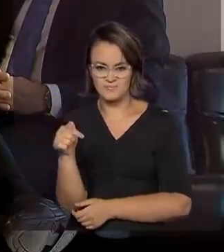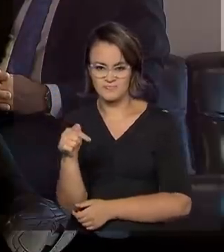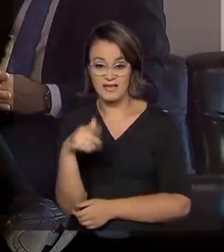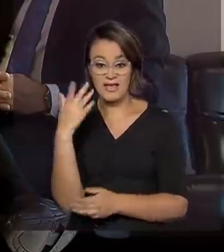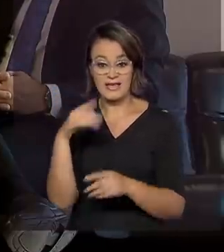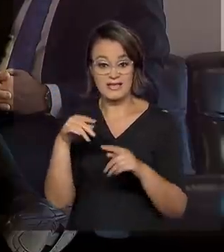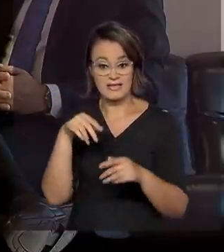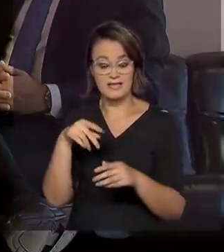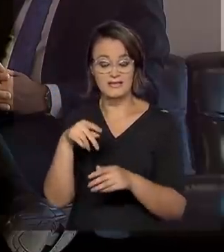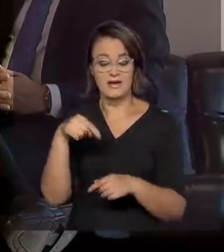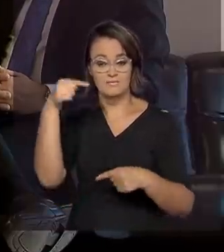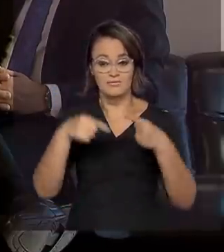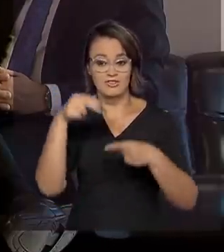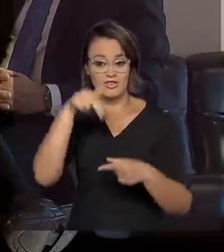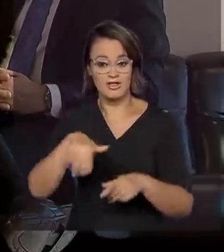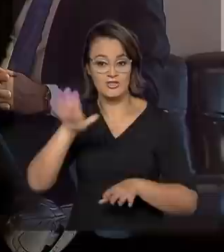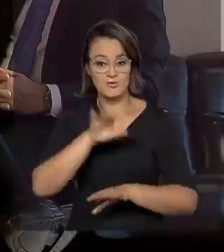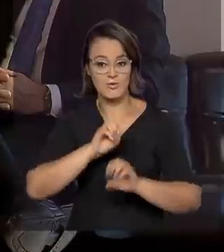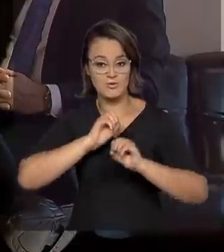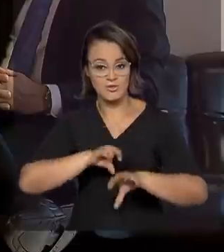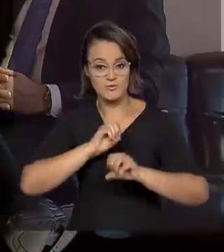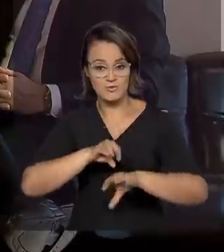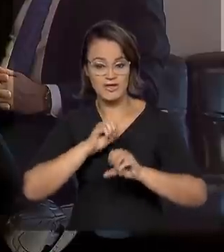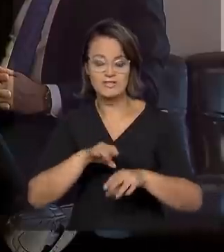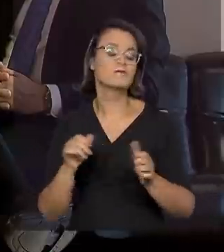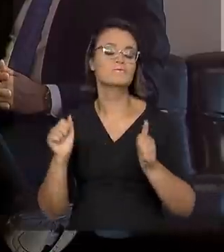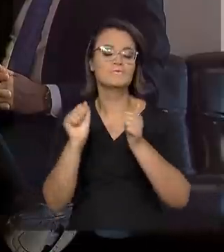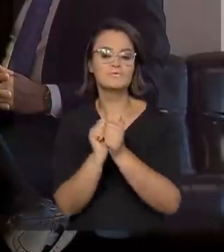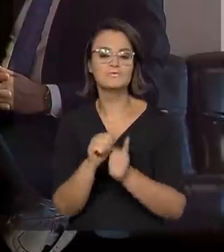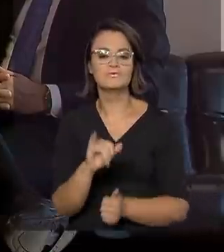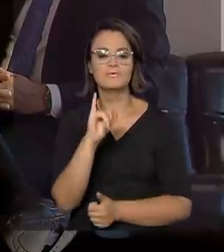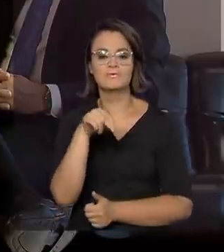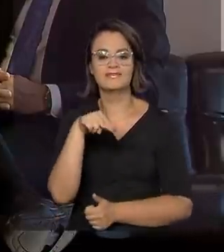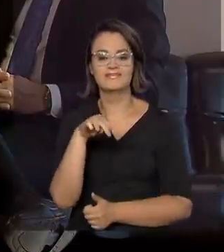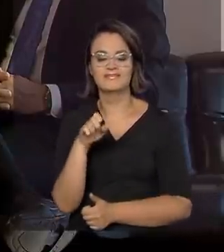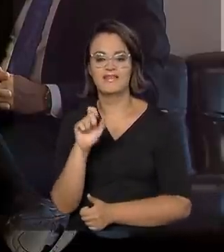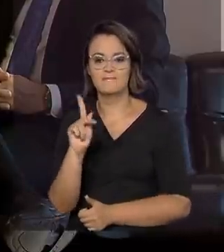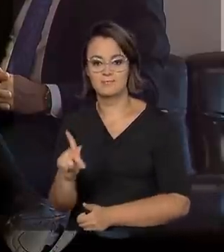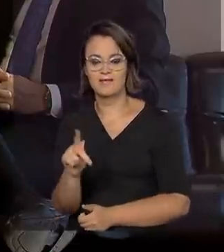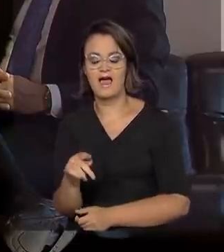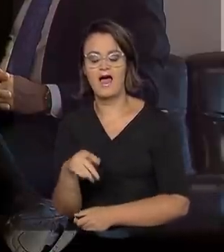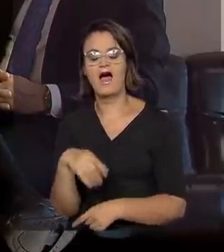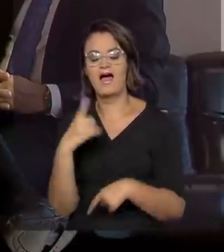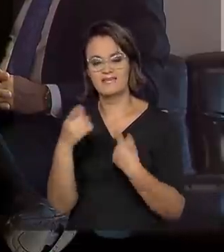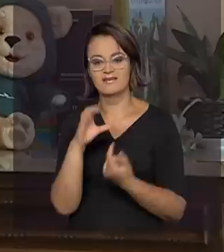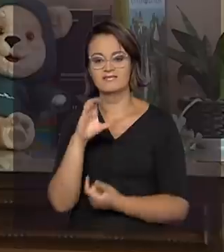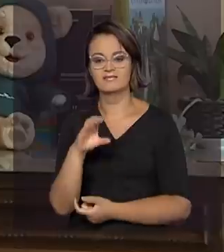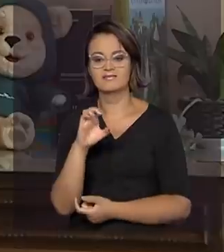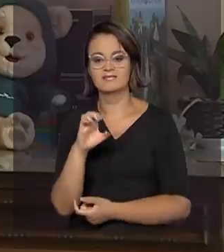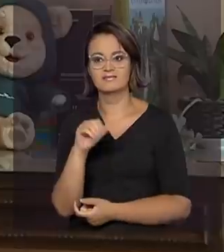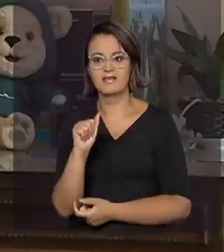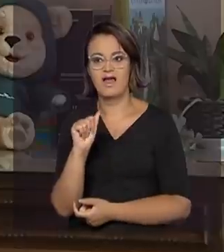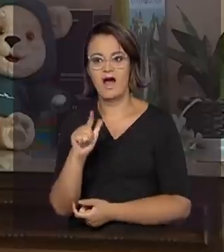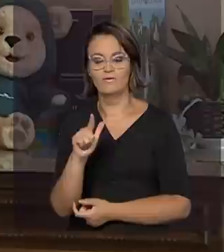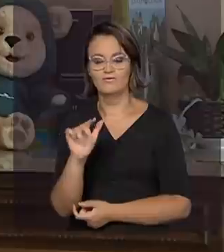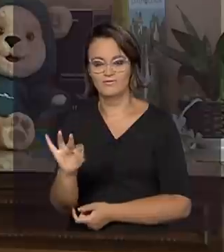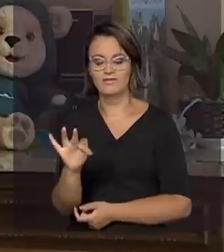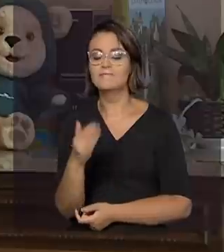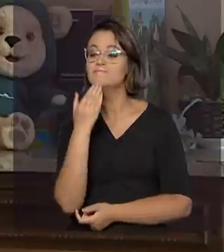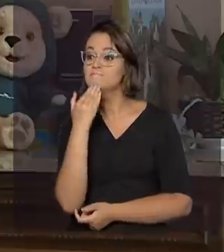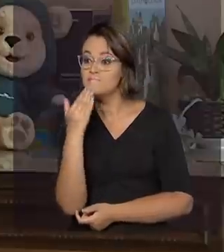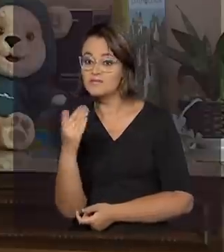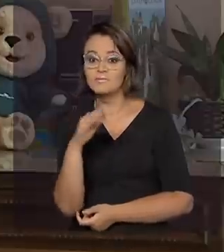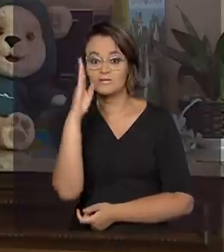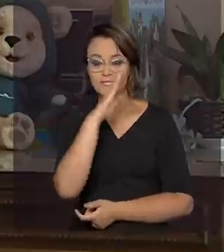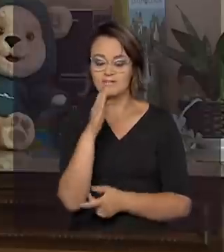à Política Nacional de Alfabetização, em parceria com o INEP, a CELF, então, solicita que o Brasil